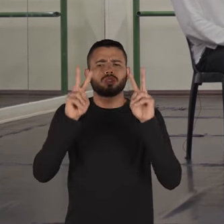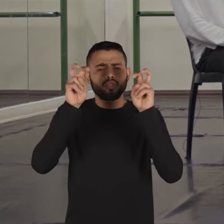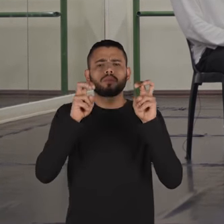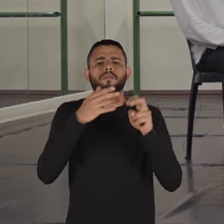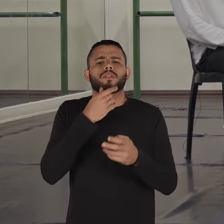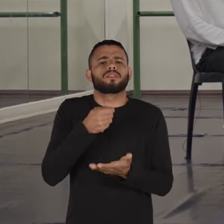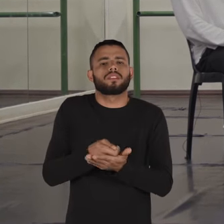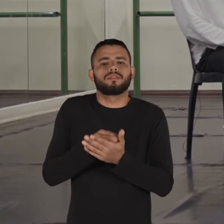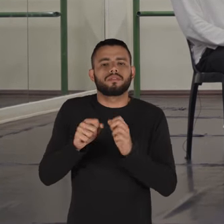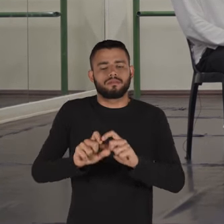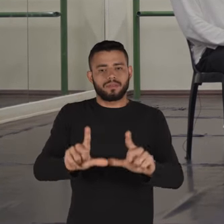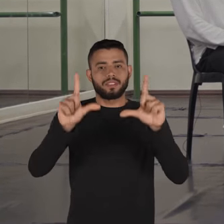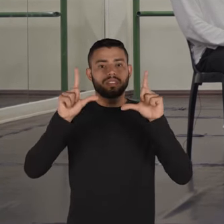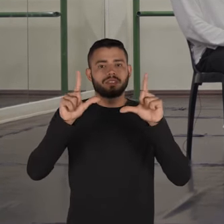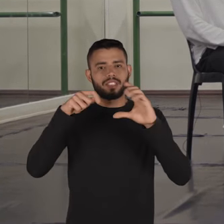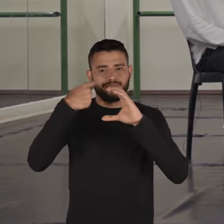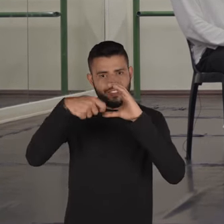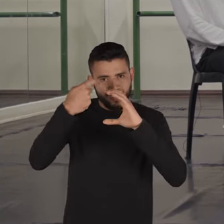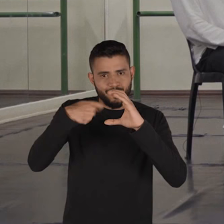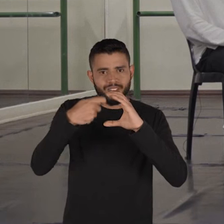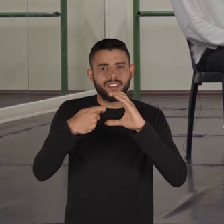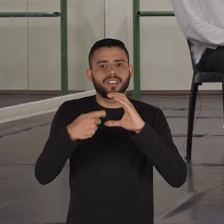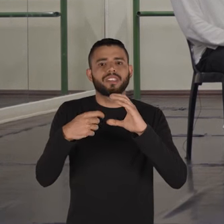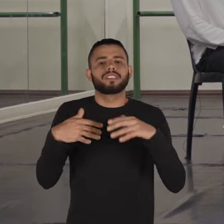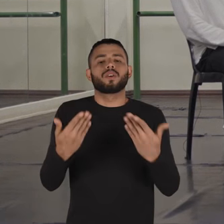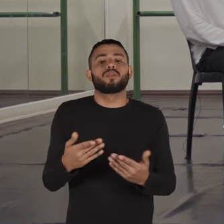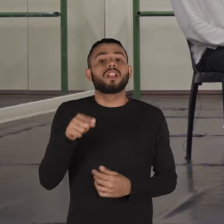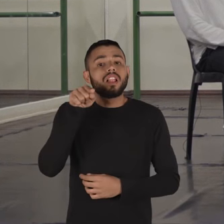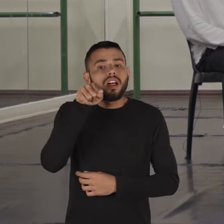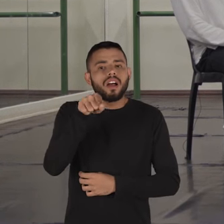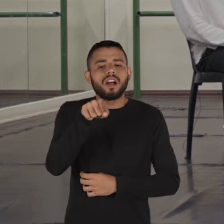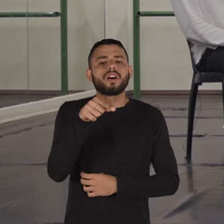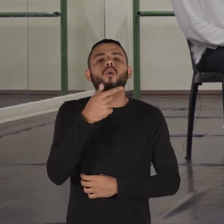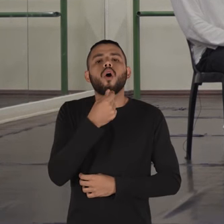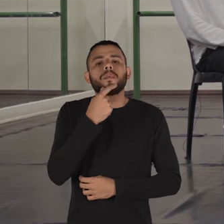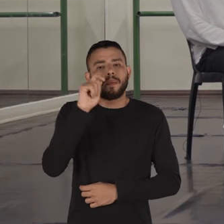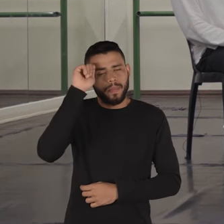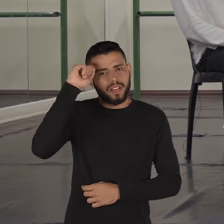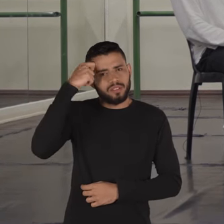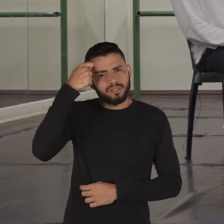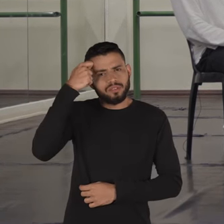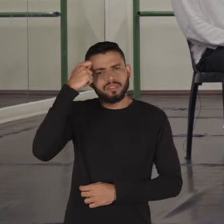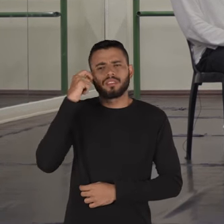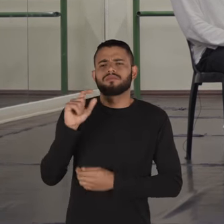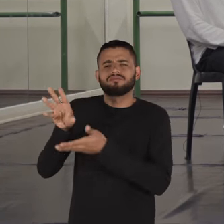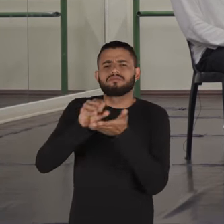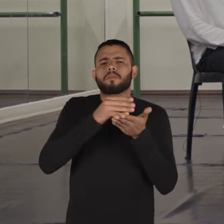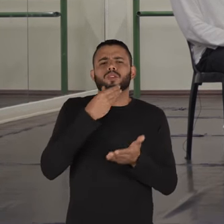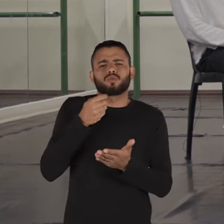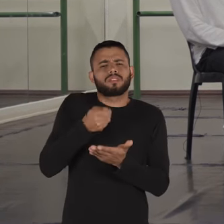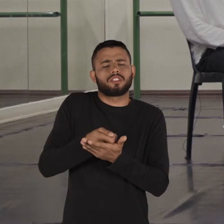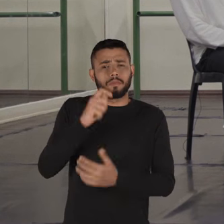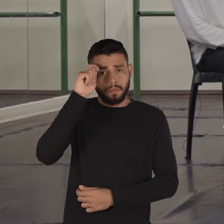masculinidade vai aparecer esse vídeo e tipo não tem lá um homem preto reproduzindo uma fala da